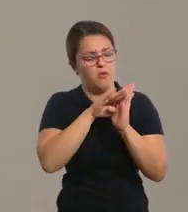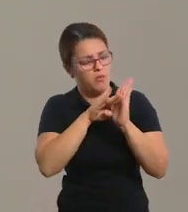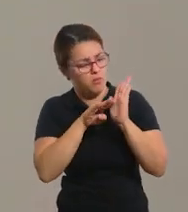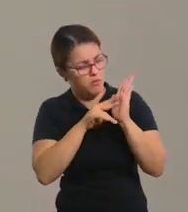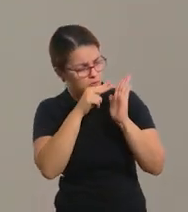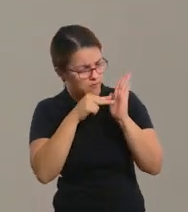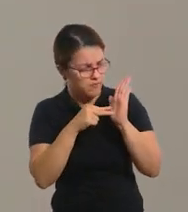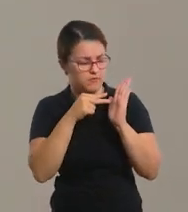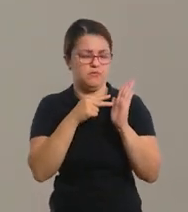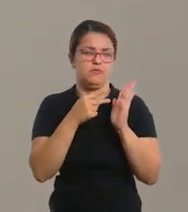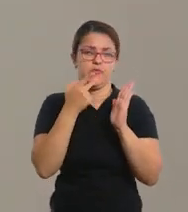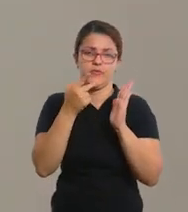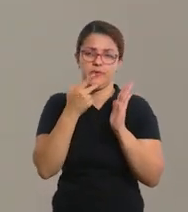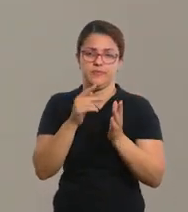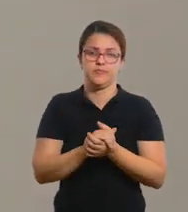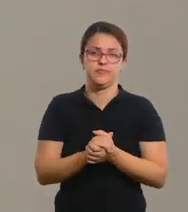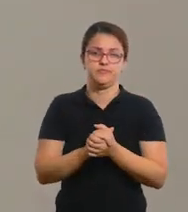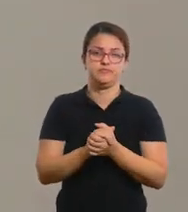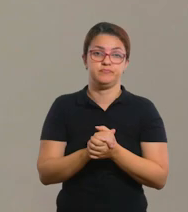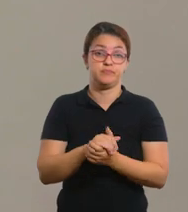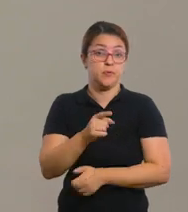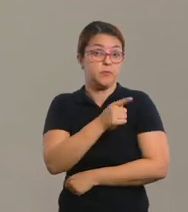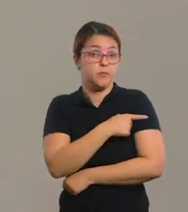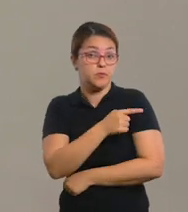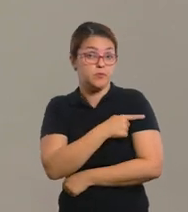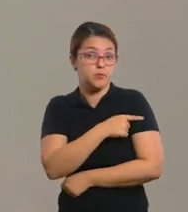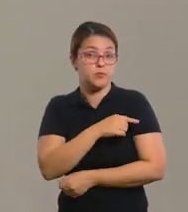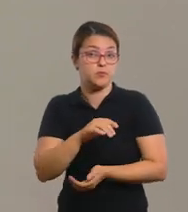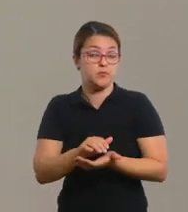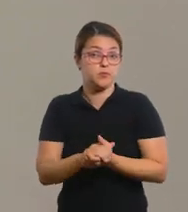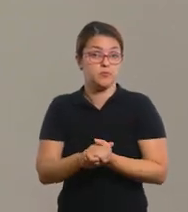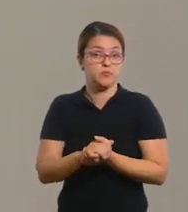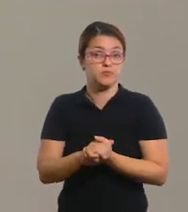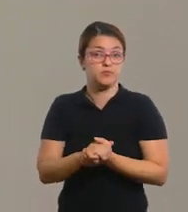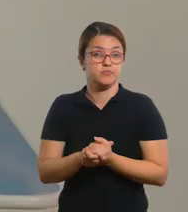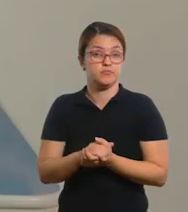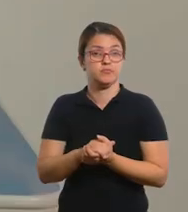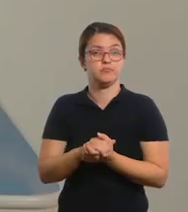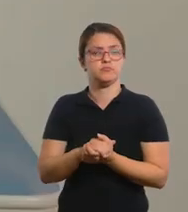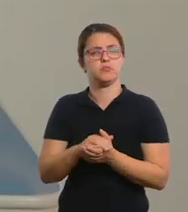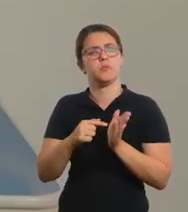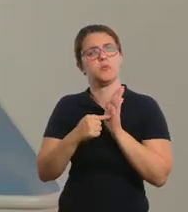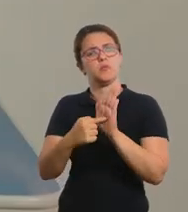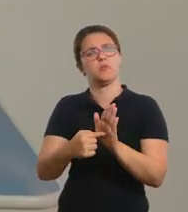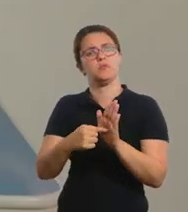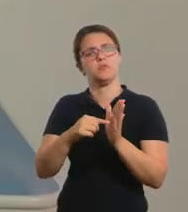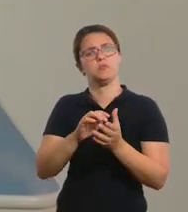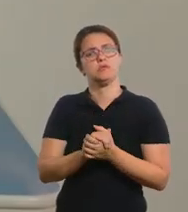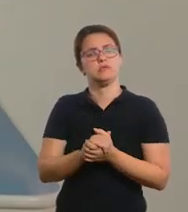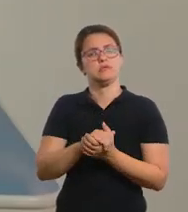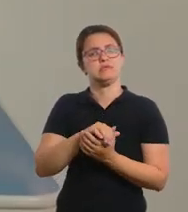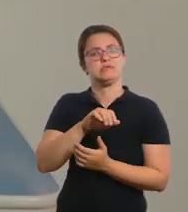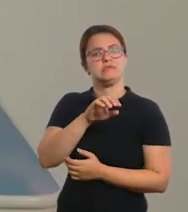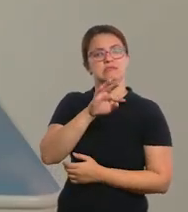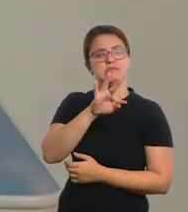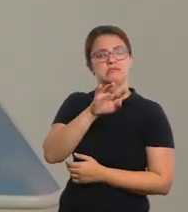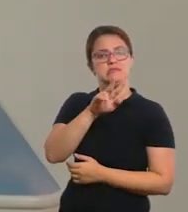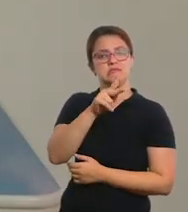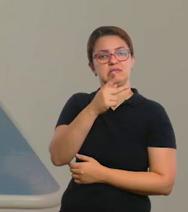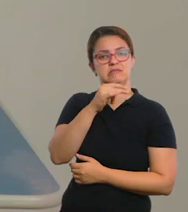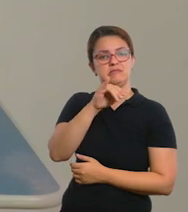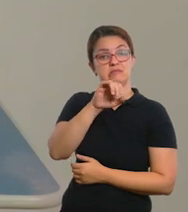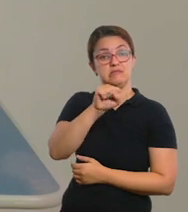primeiro ano, nós vamos aprender os pronomes demonstrativos. This e that. O quer dizer this? This quer dizer